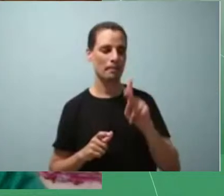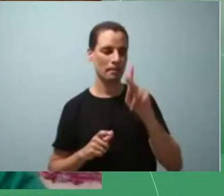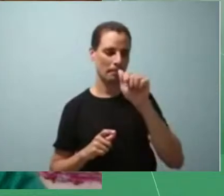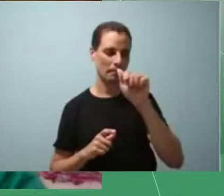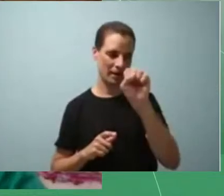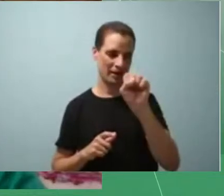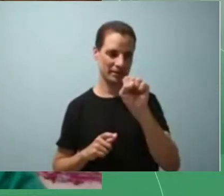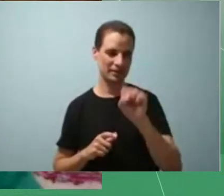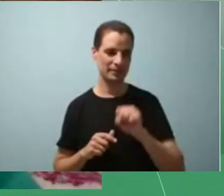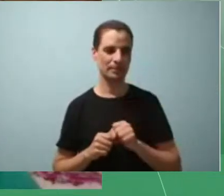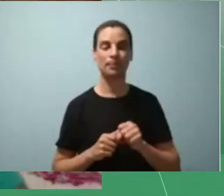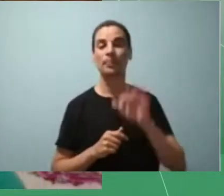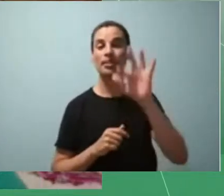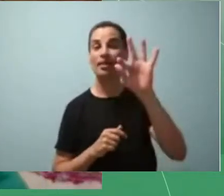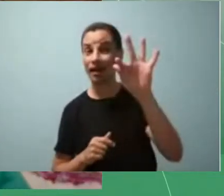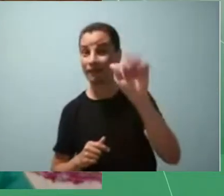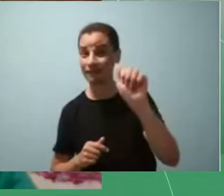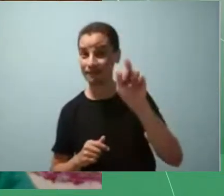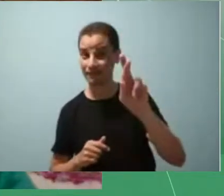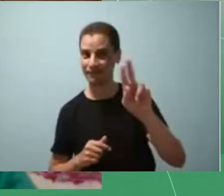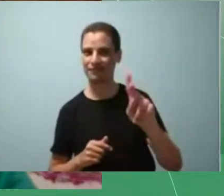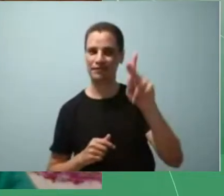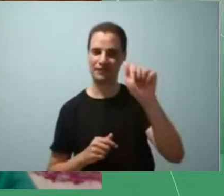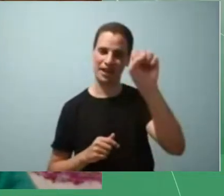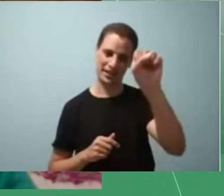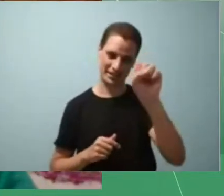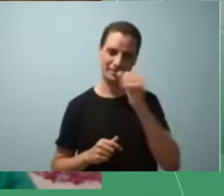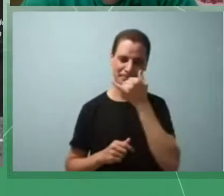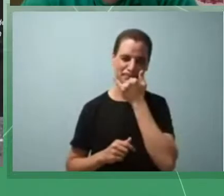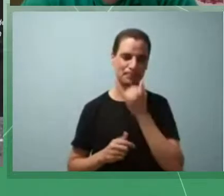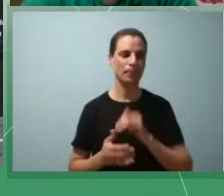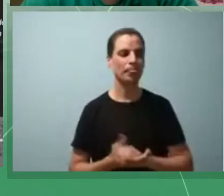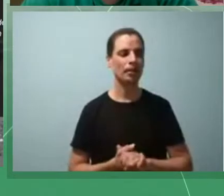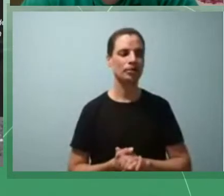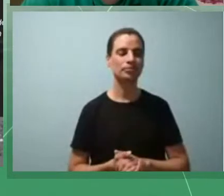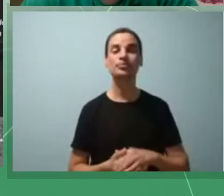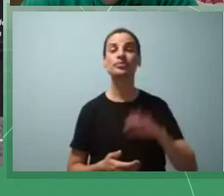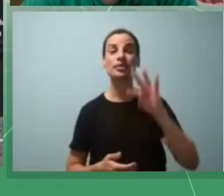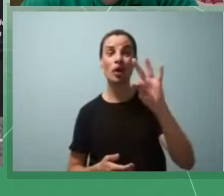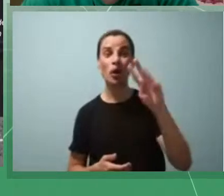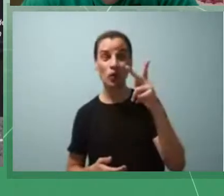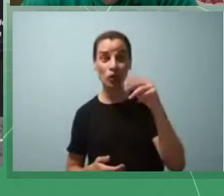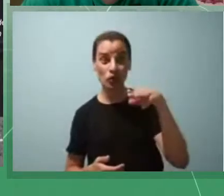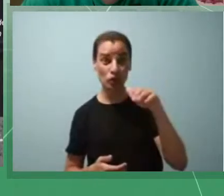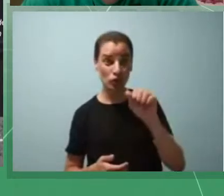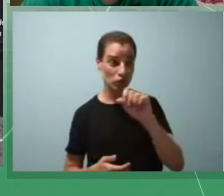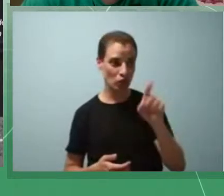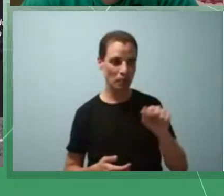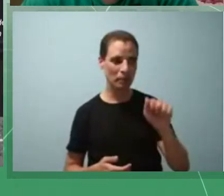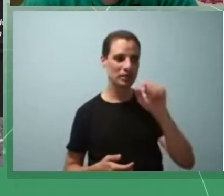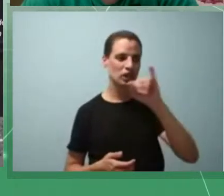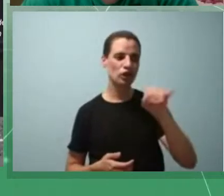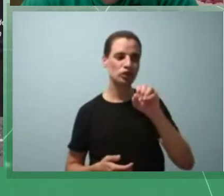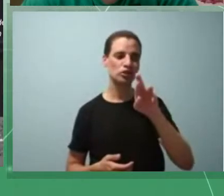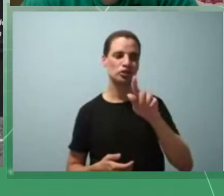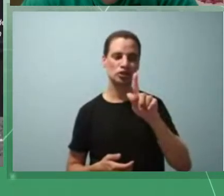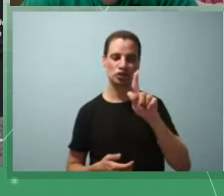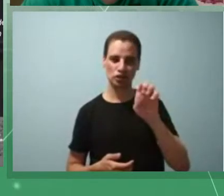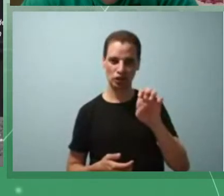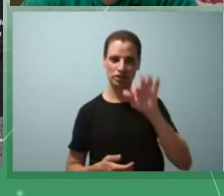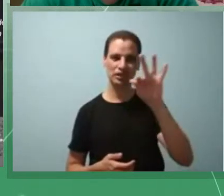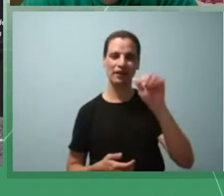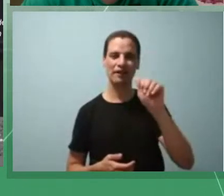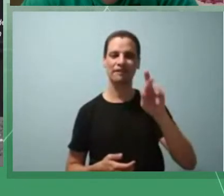próximo slide bom rapidamente pessoal Thomas Jorge Farkas ele nasceu em Budapeste na Hungria então